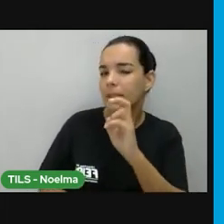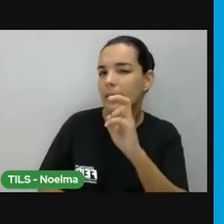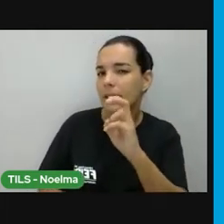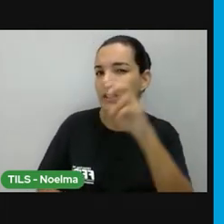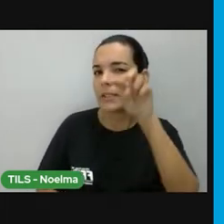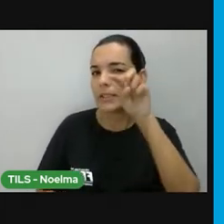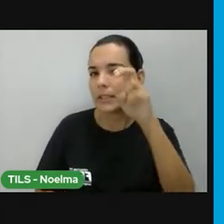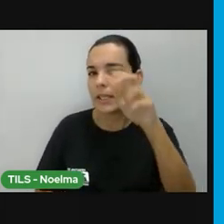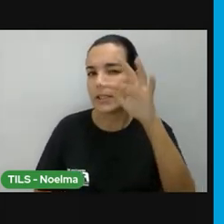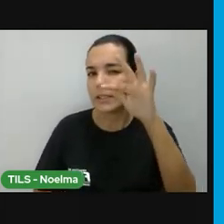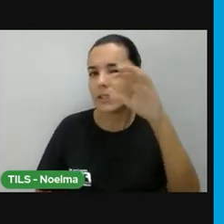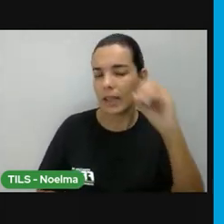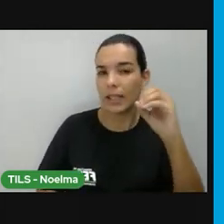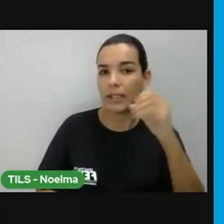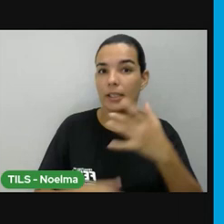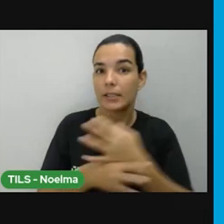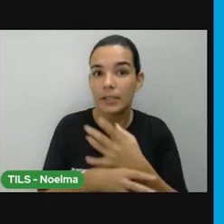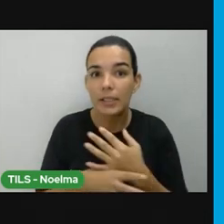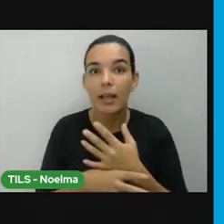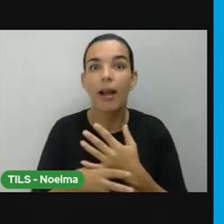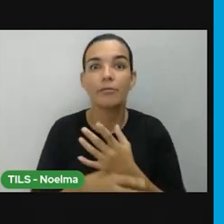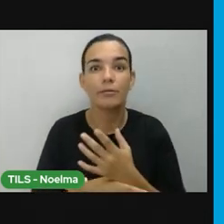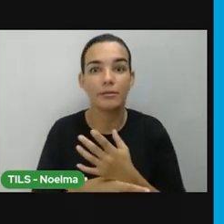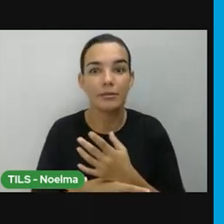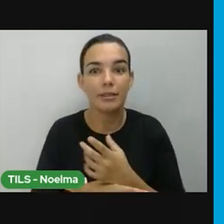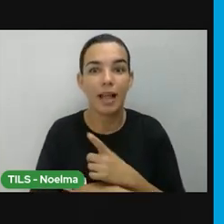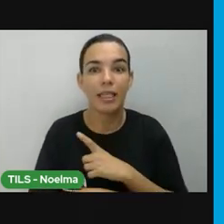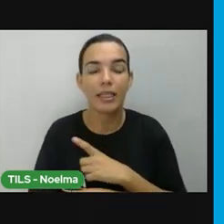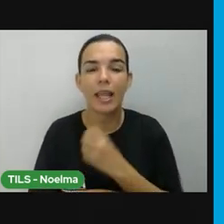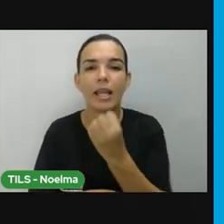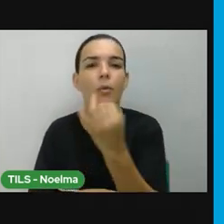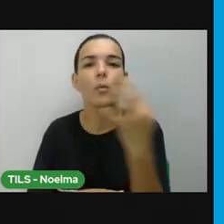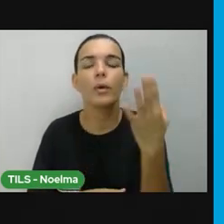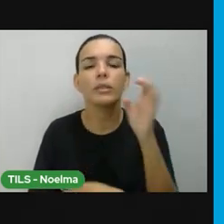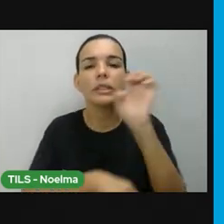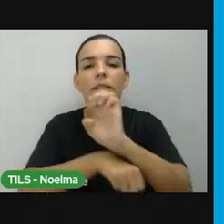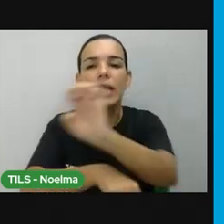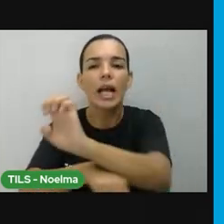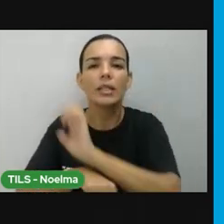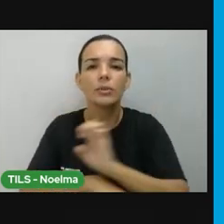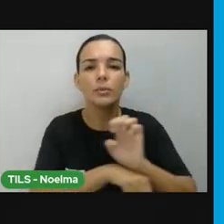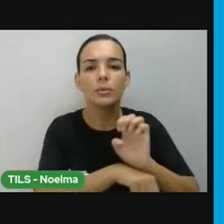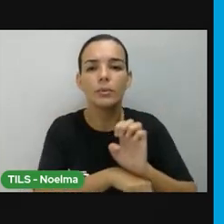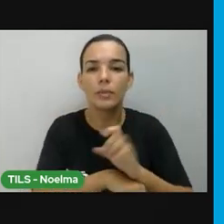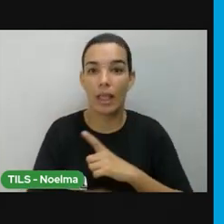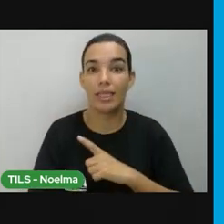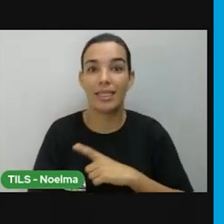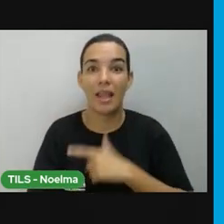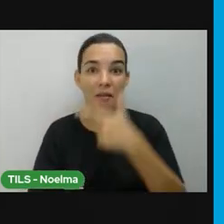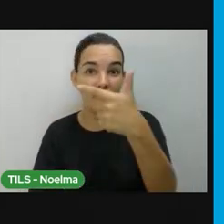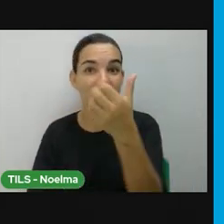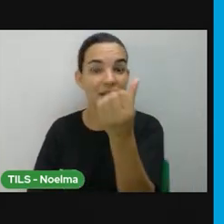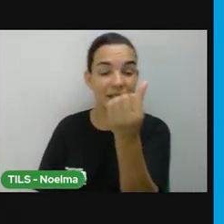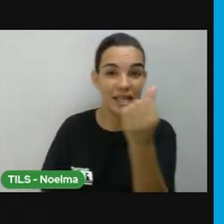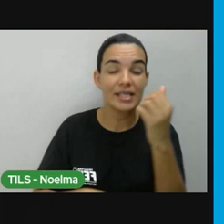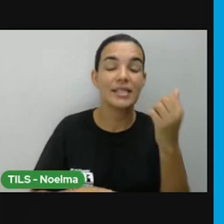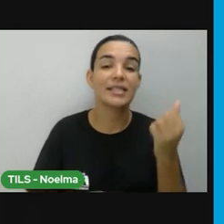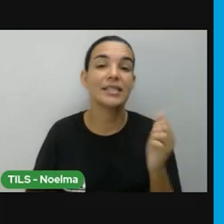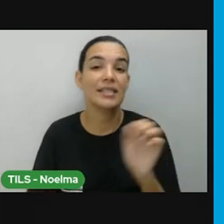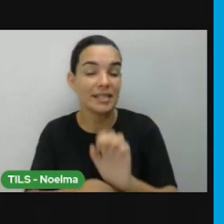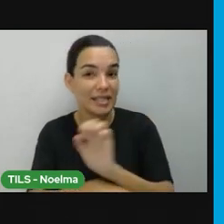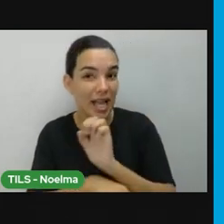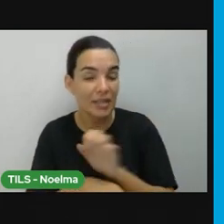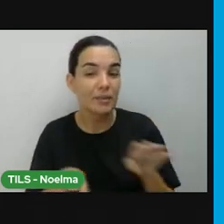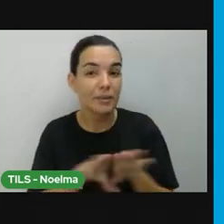.570 cidades! Ah, e quantos estados tem no Brasil? Ah, são 26 estados mais o